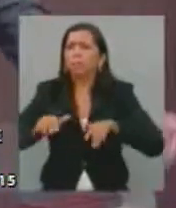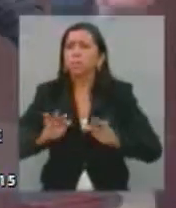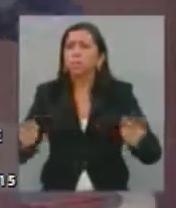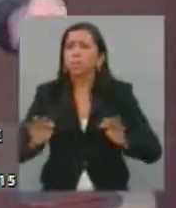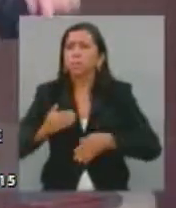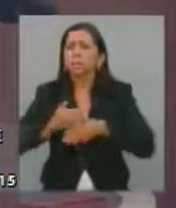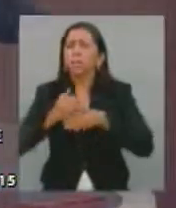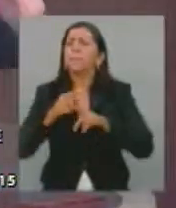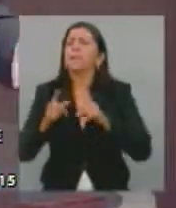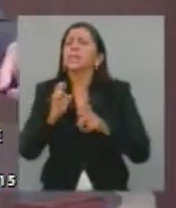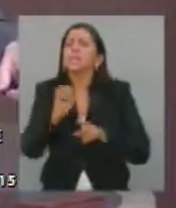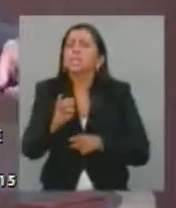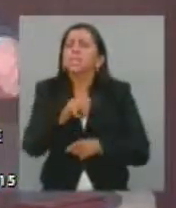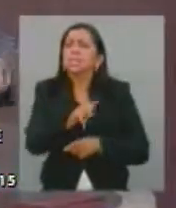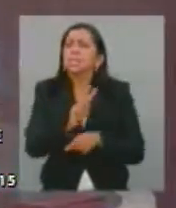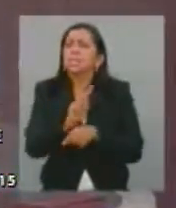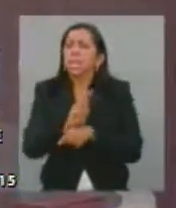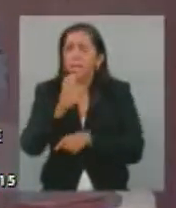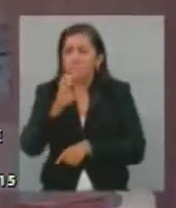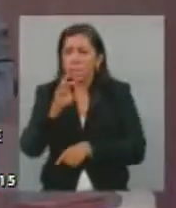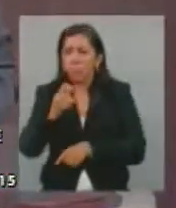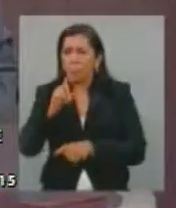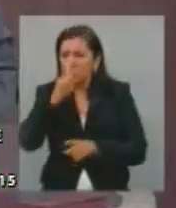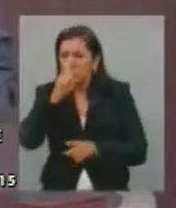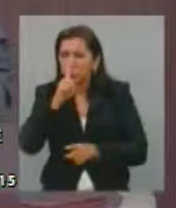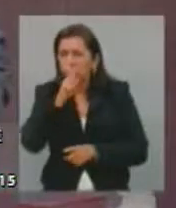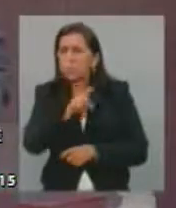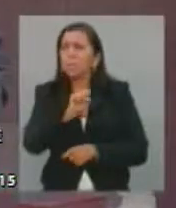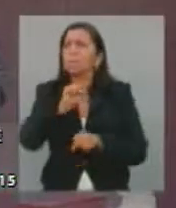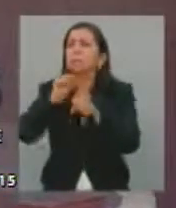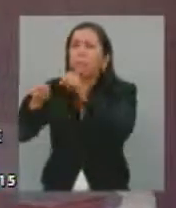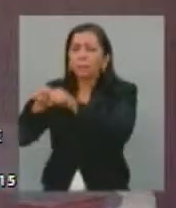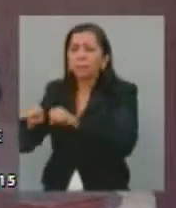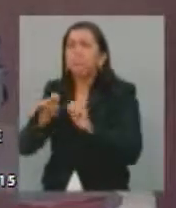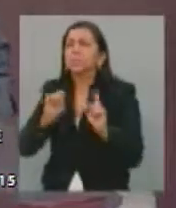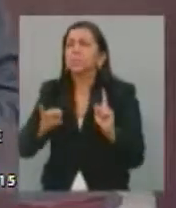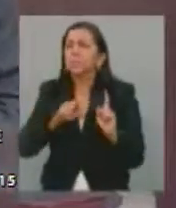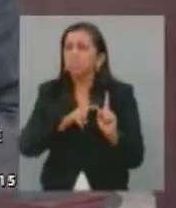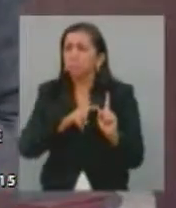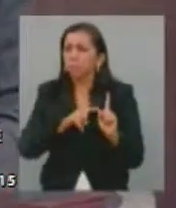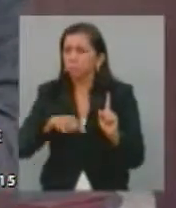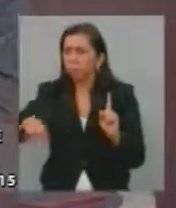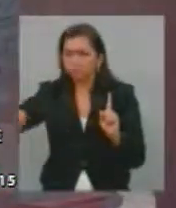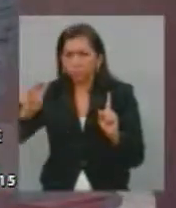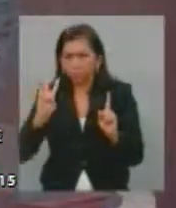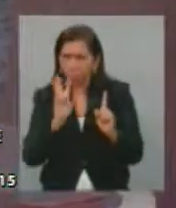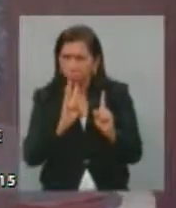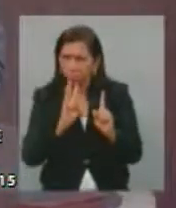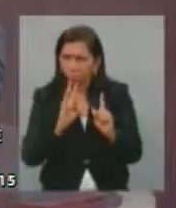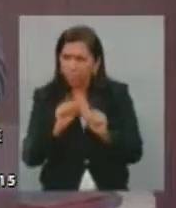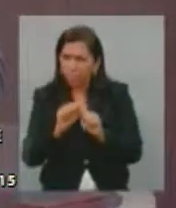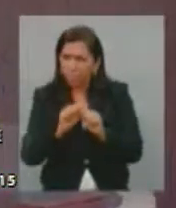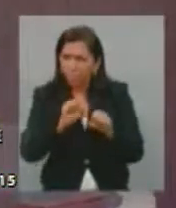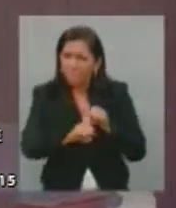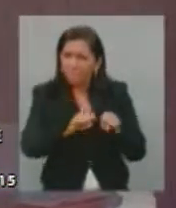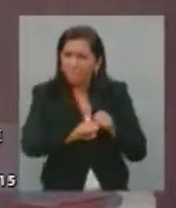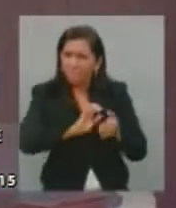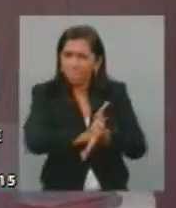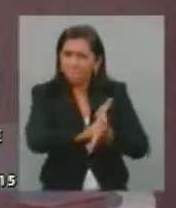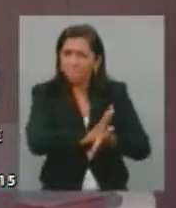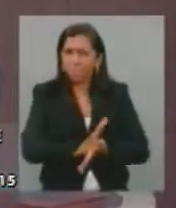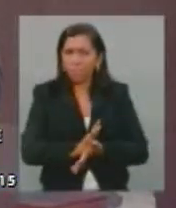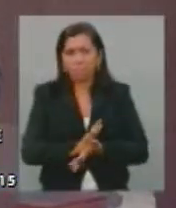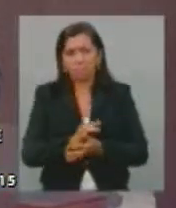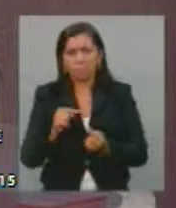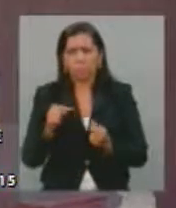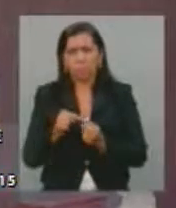Civil. Mas mesmo que ele fosse autor, mesmo que ele fosse autor de crimes, não caberia caberia aquela guarnição